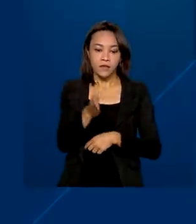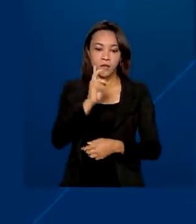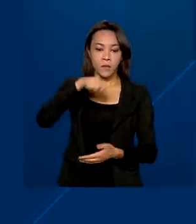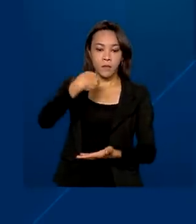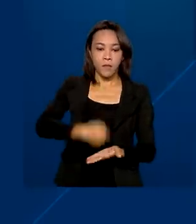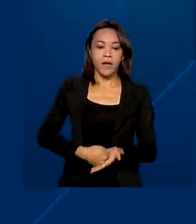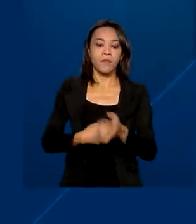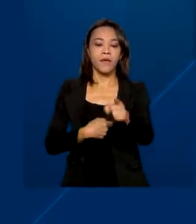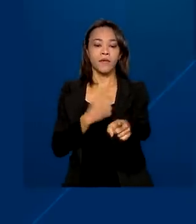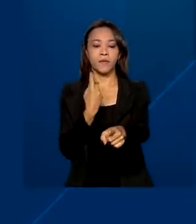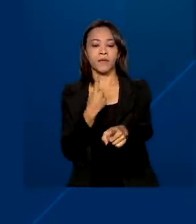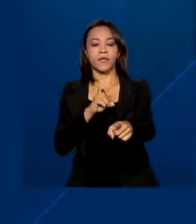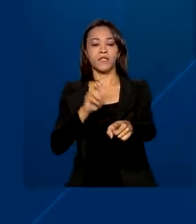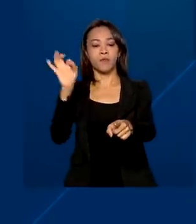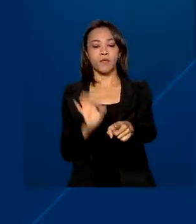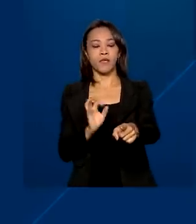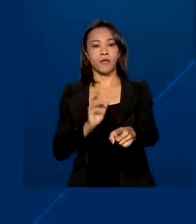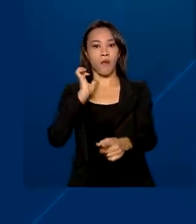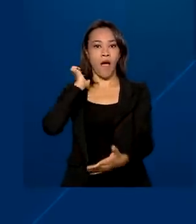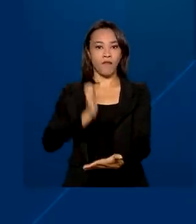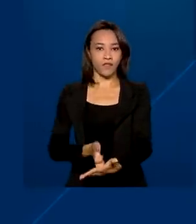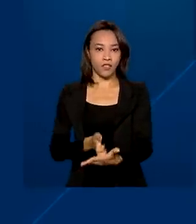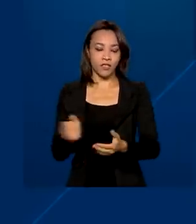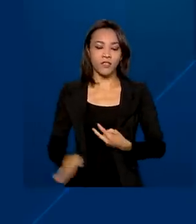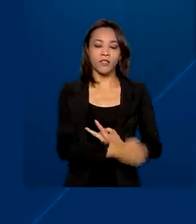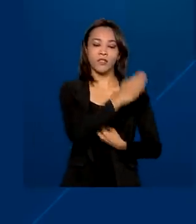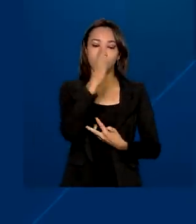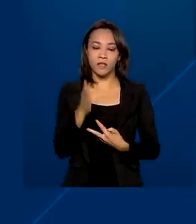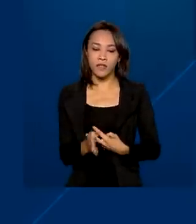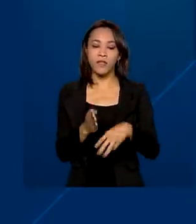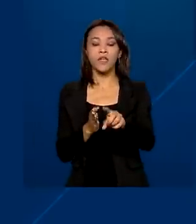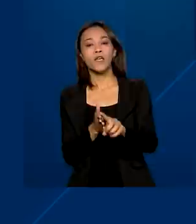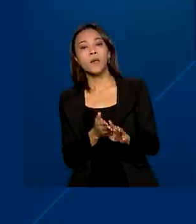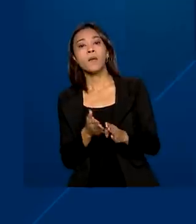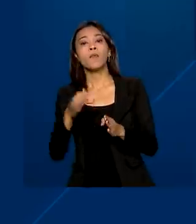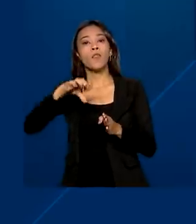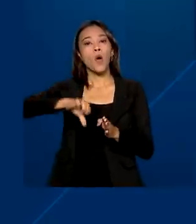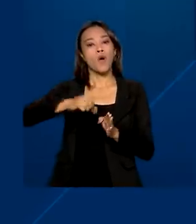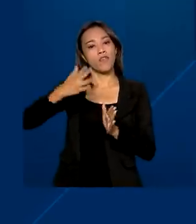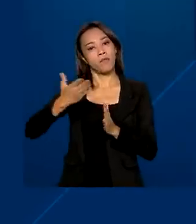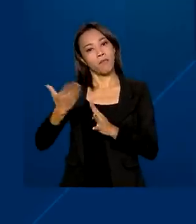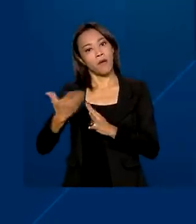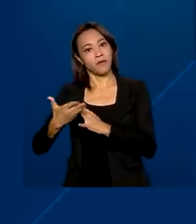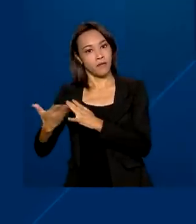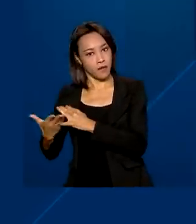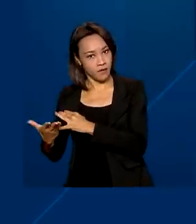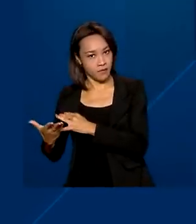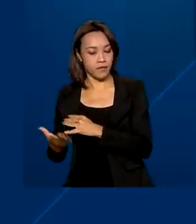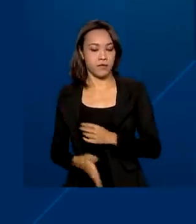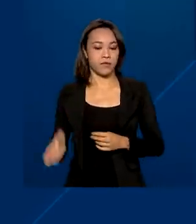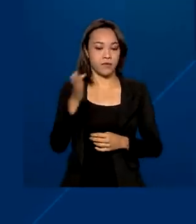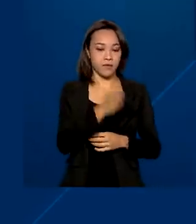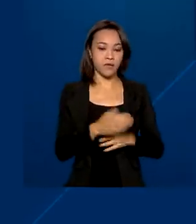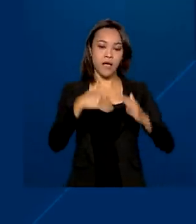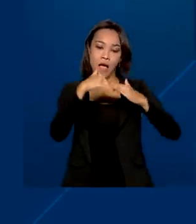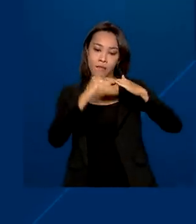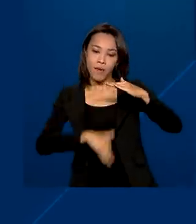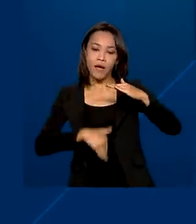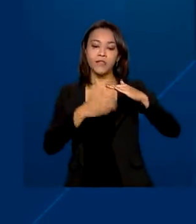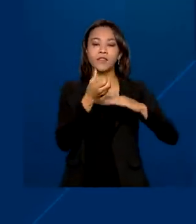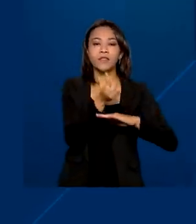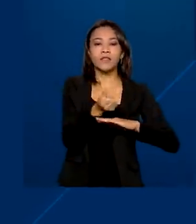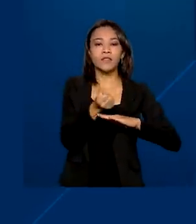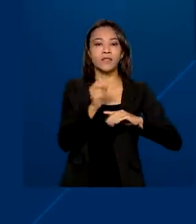feito com 15% à vista e o restante em 9 parcelas anuais. Precatórios com valores abaixo de R